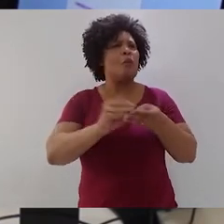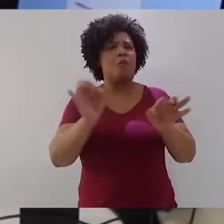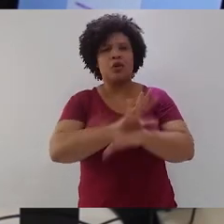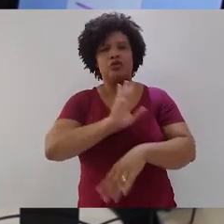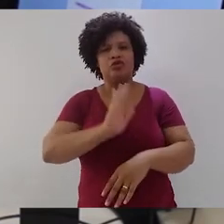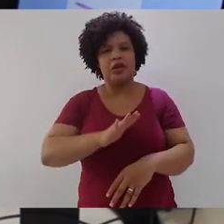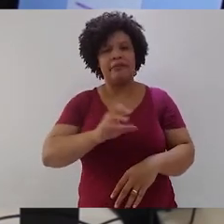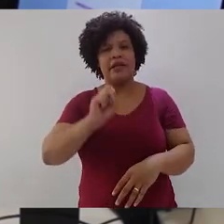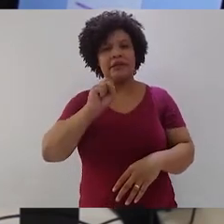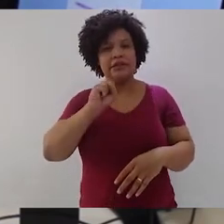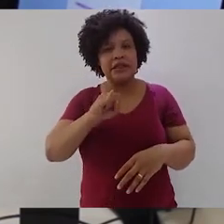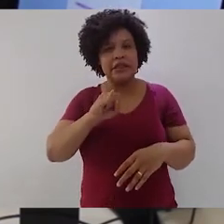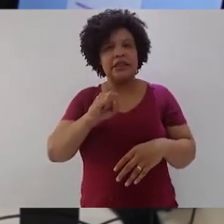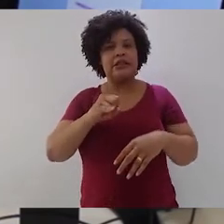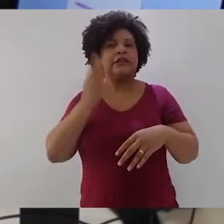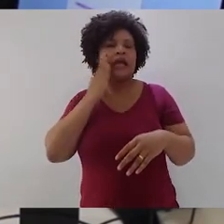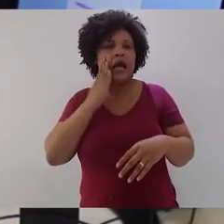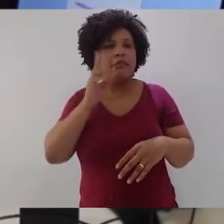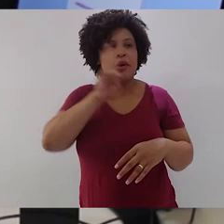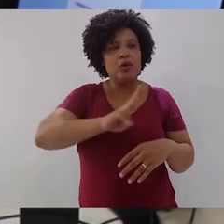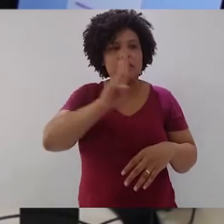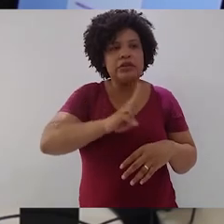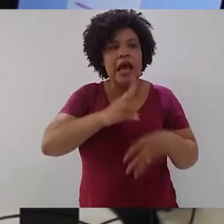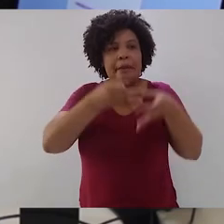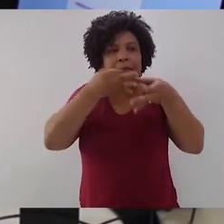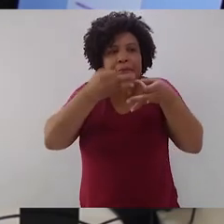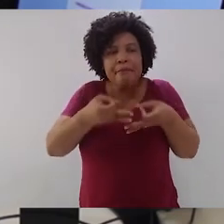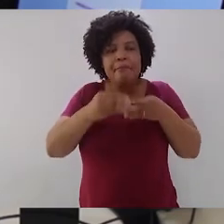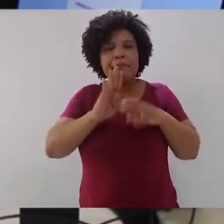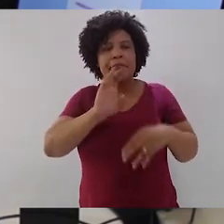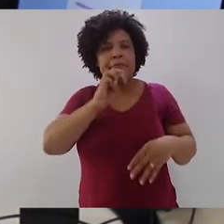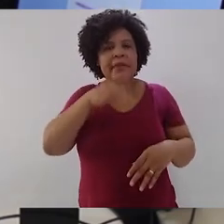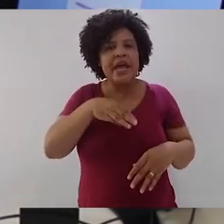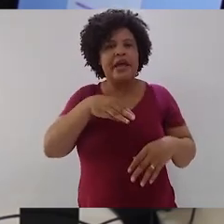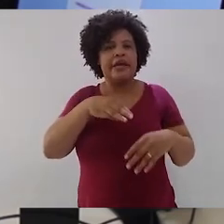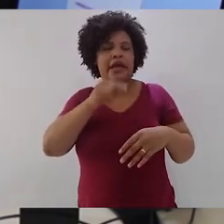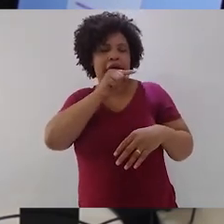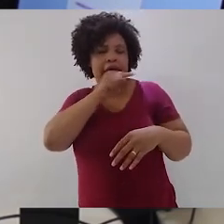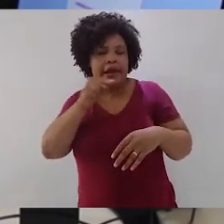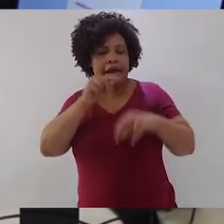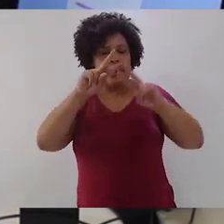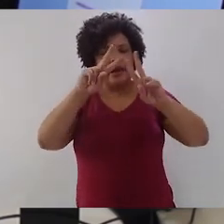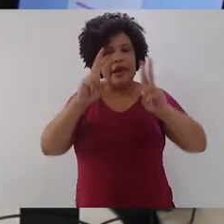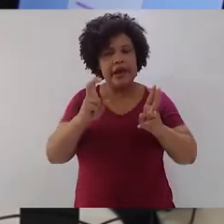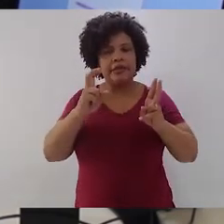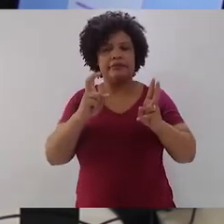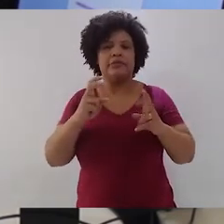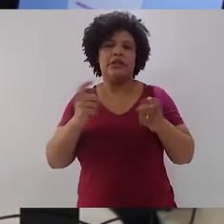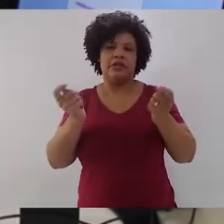exclamação bem posta, uma reticência bem usada, outros grafismos como aspas, travessões, eles